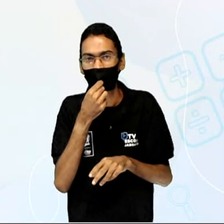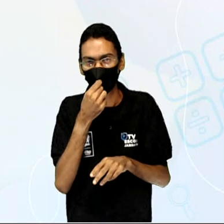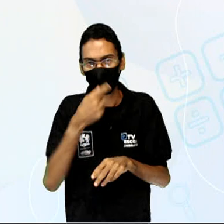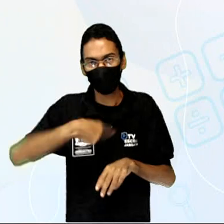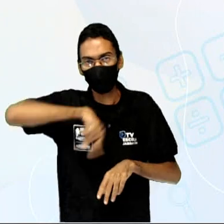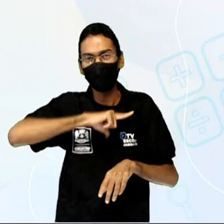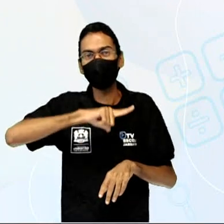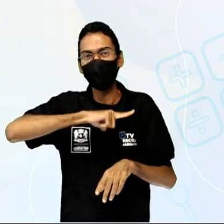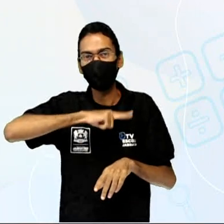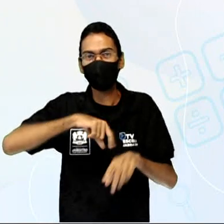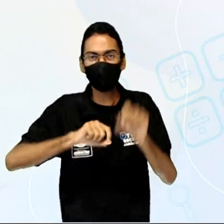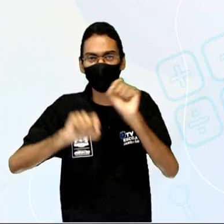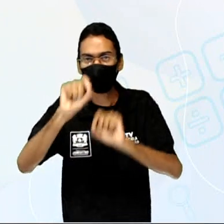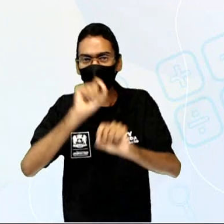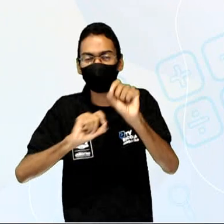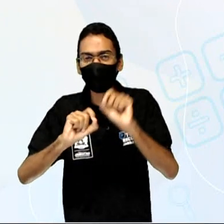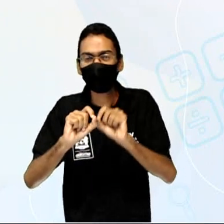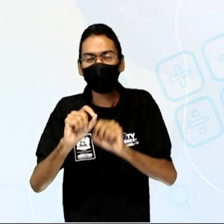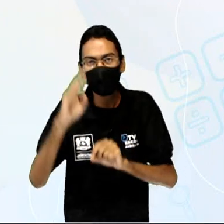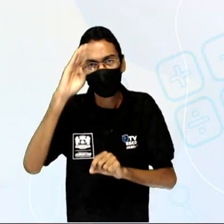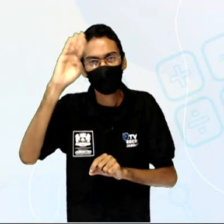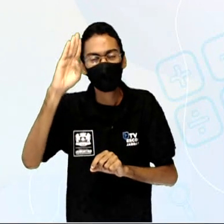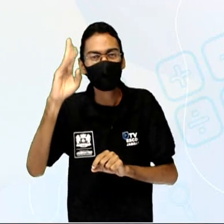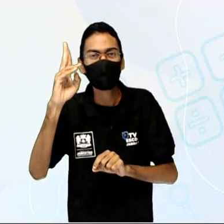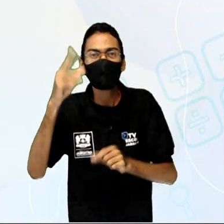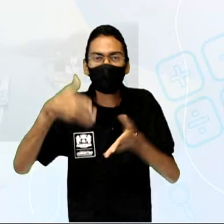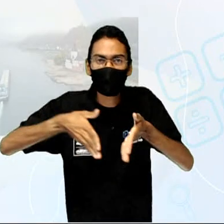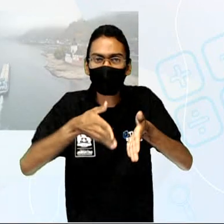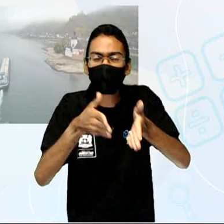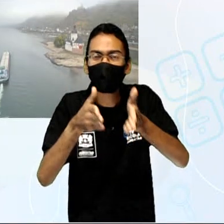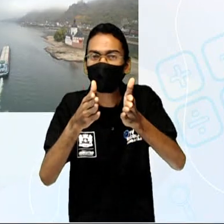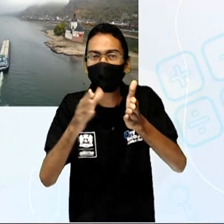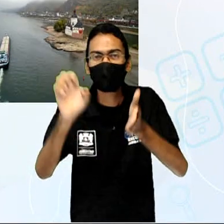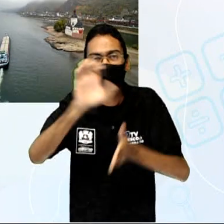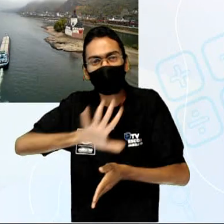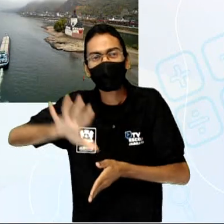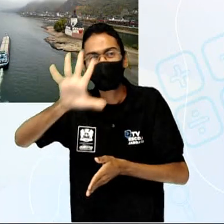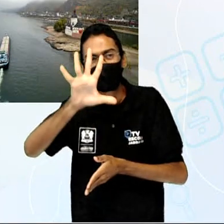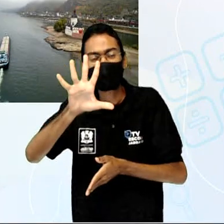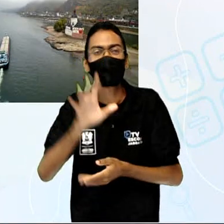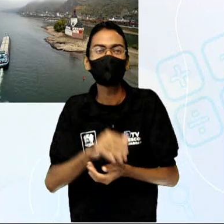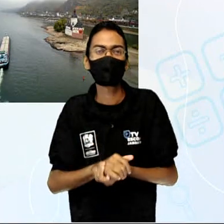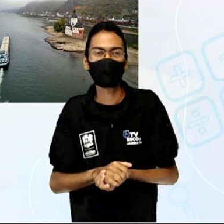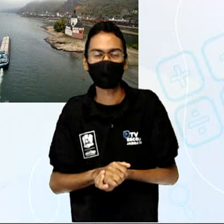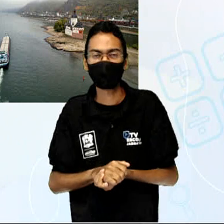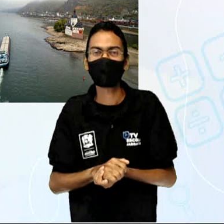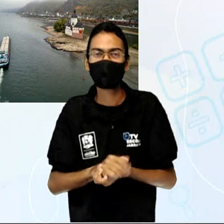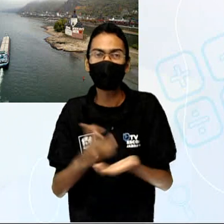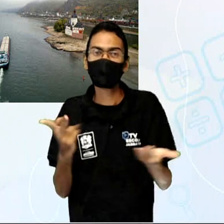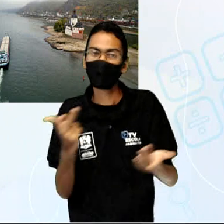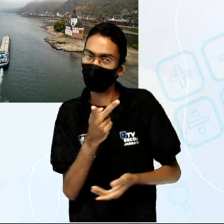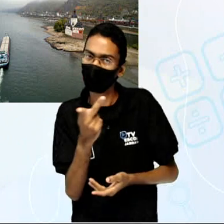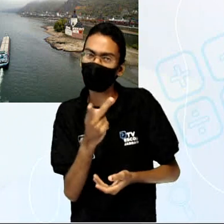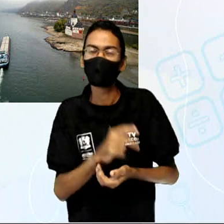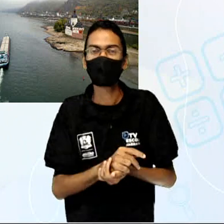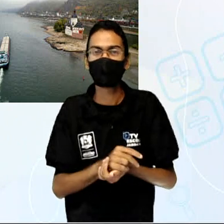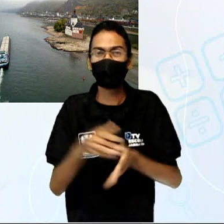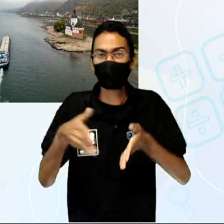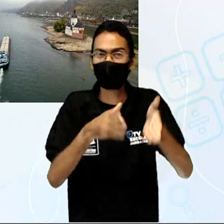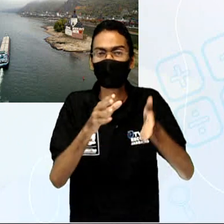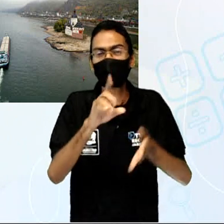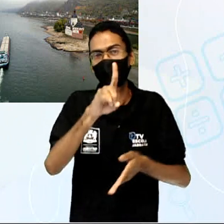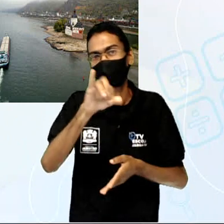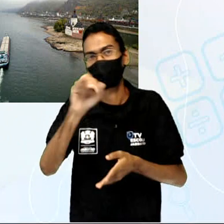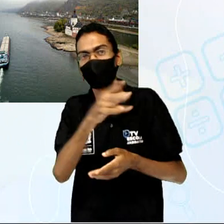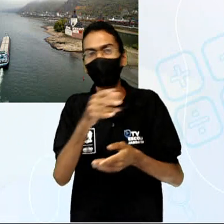os três principais rios europeus. Então, olha, são eles o rio Danúbio, o rio